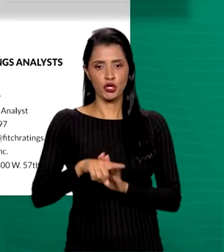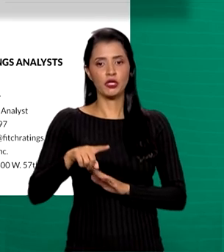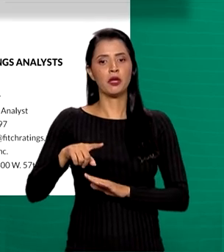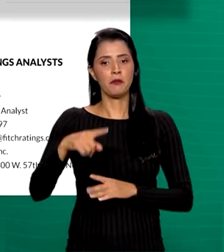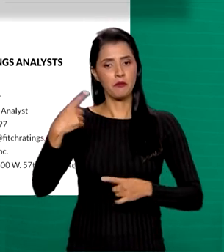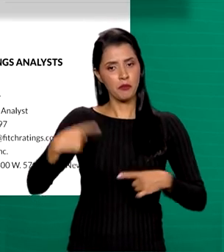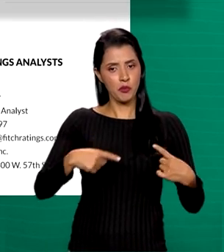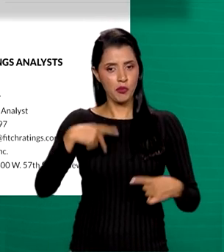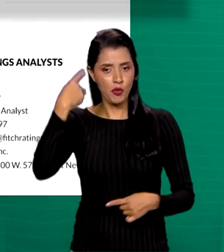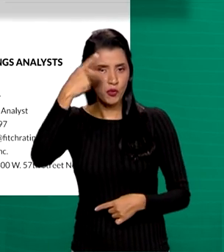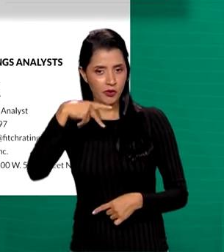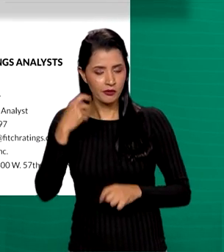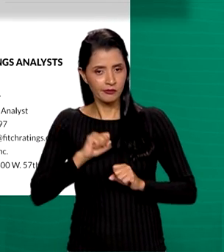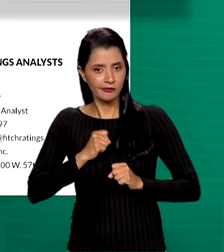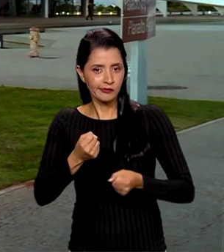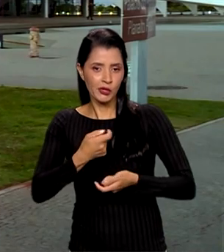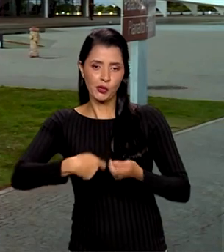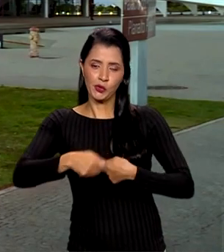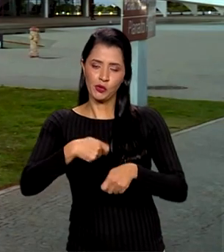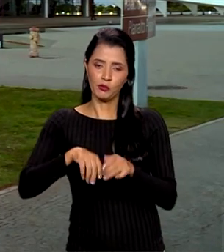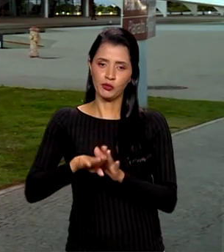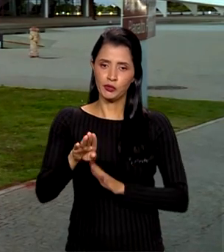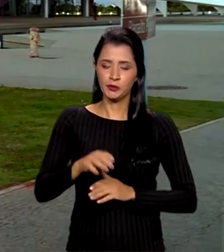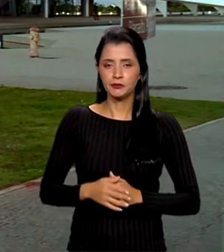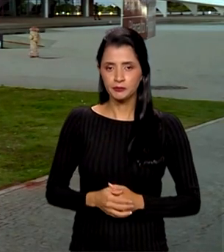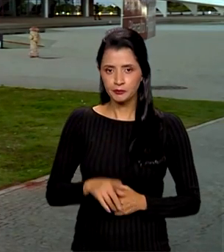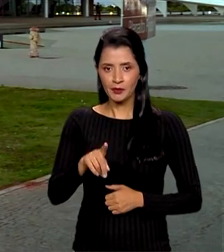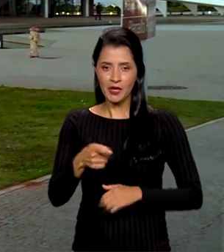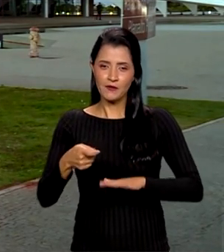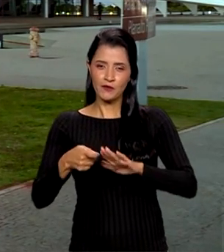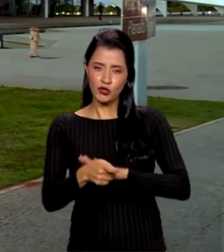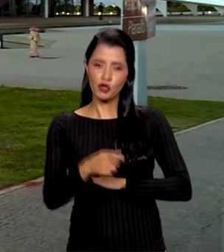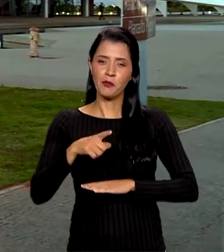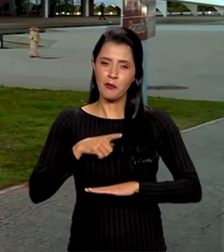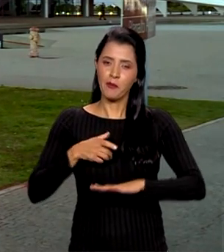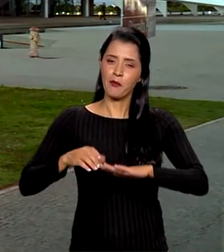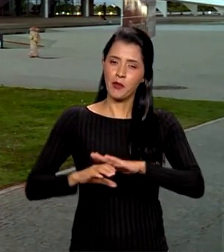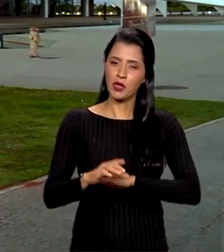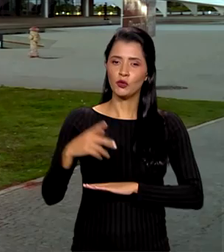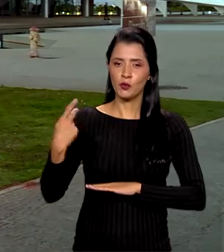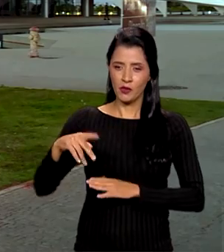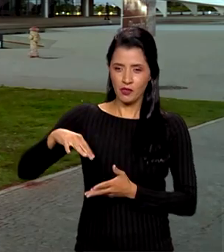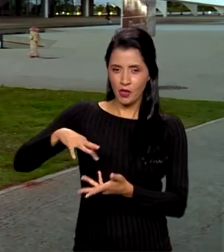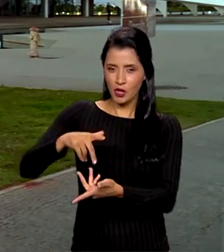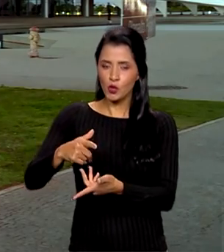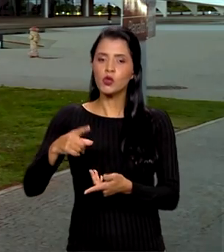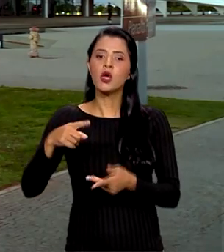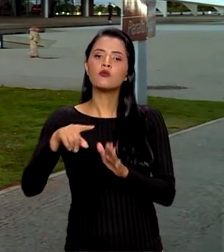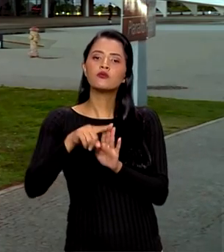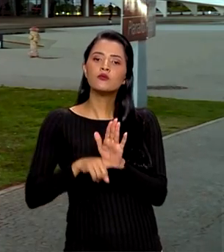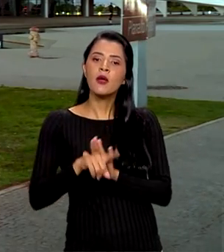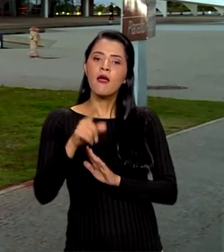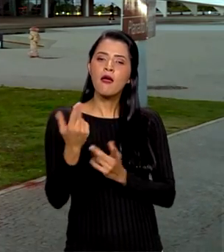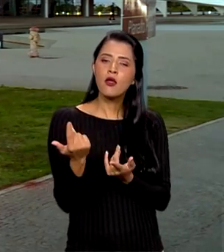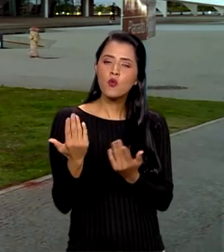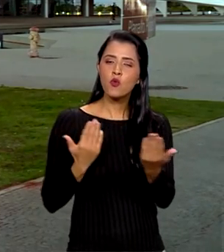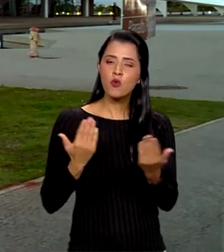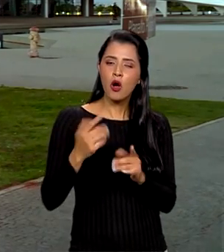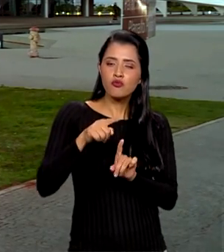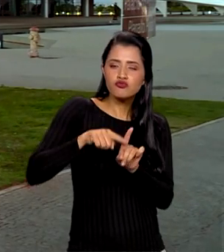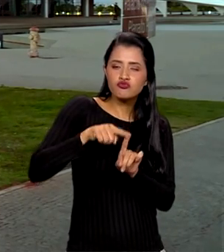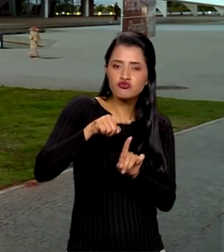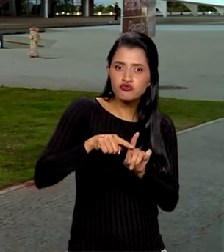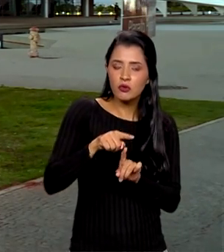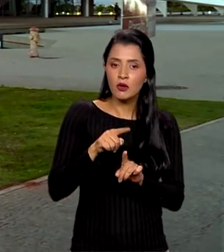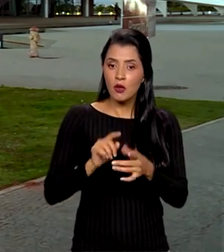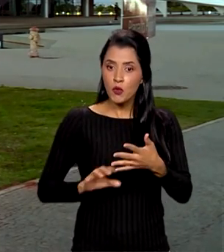e o bom desempenho econômico. Esse grau de investimento das agências internacionais funciona como um termômetro. Quanto maior